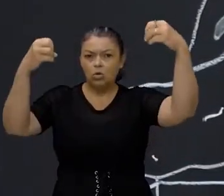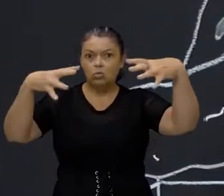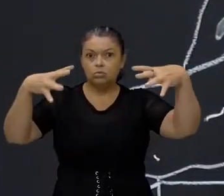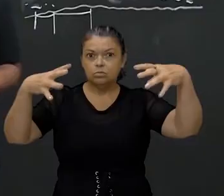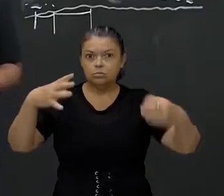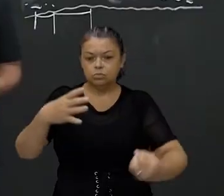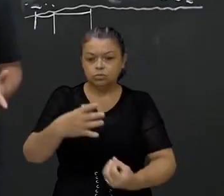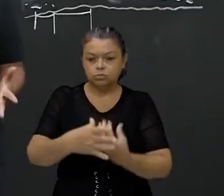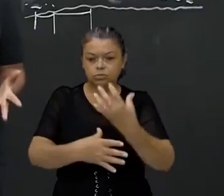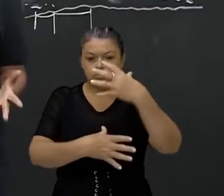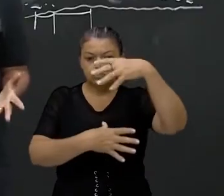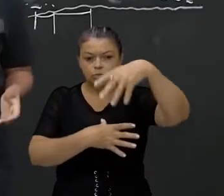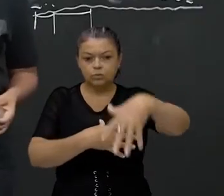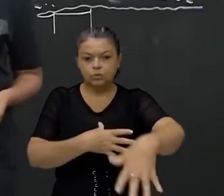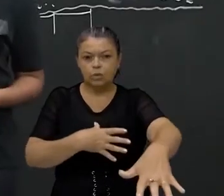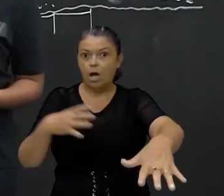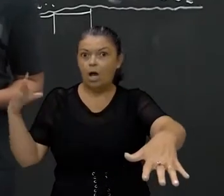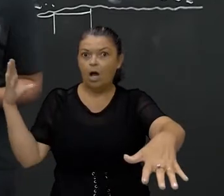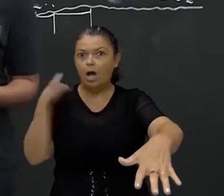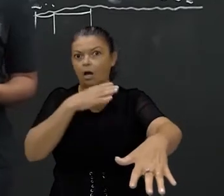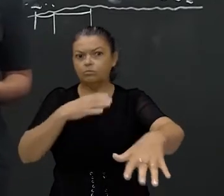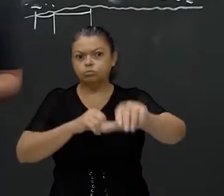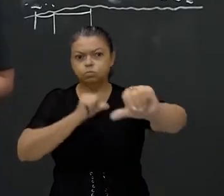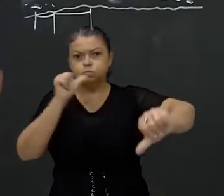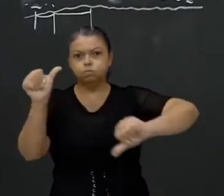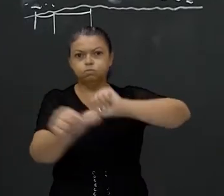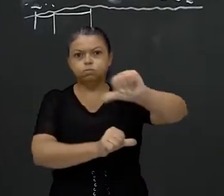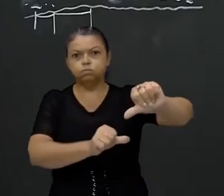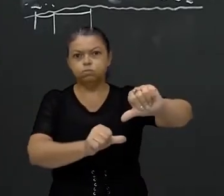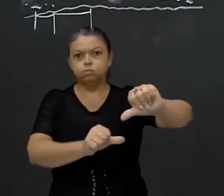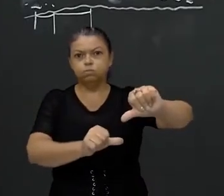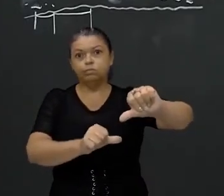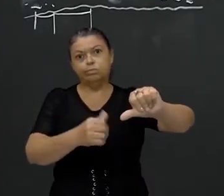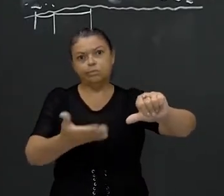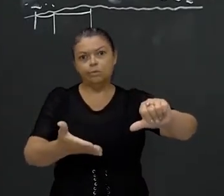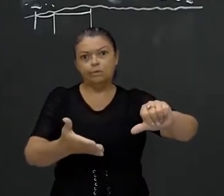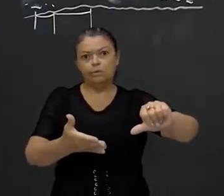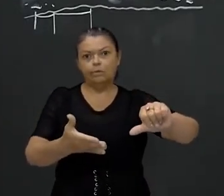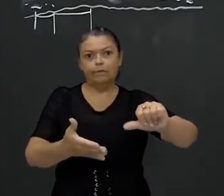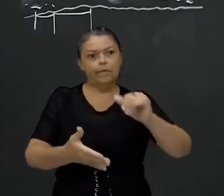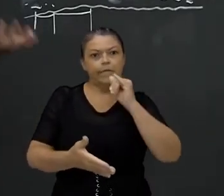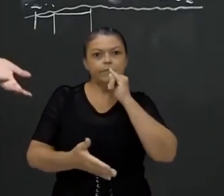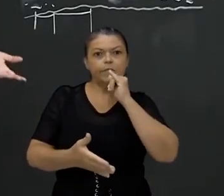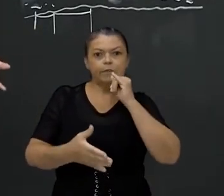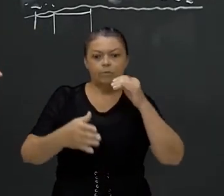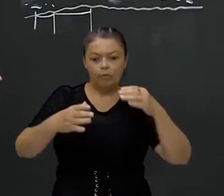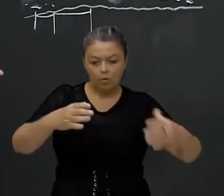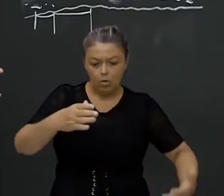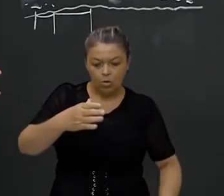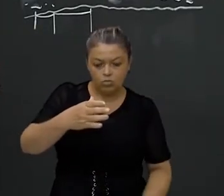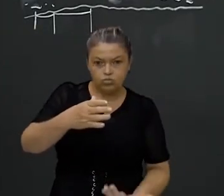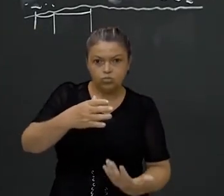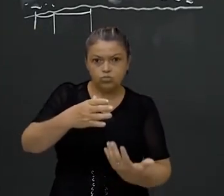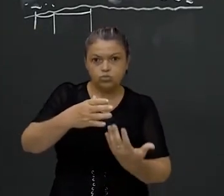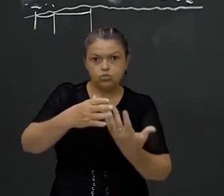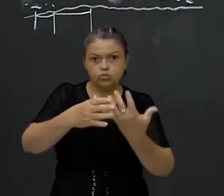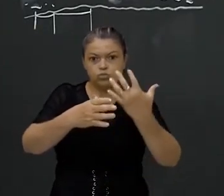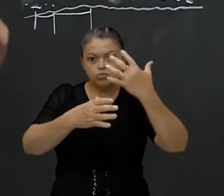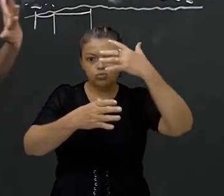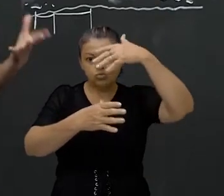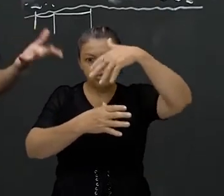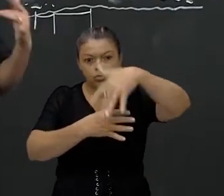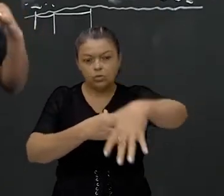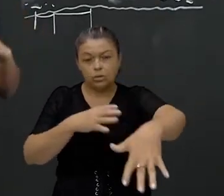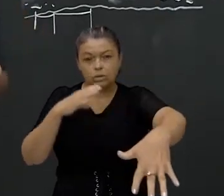rápido. Você fala assim, como assim? Se essa rocha, esse vulcão, ele entrou em erupção e esse magma foi eliminado, o